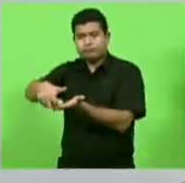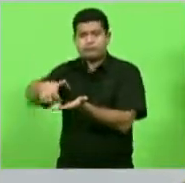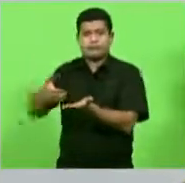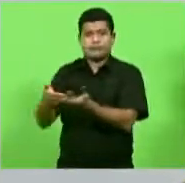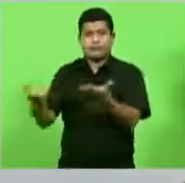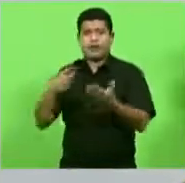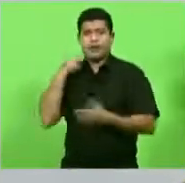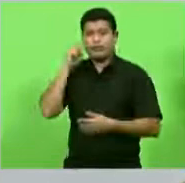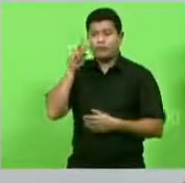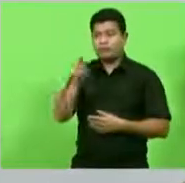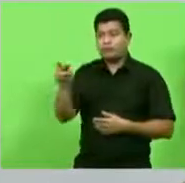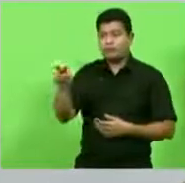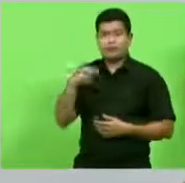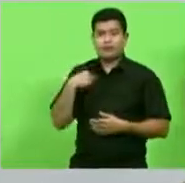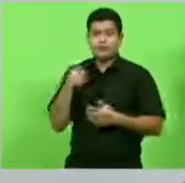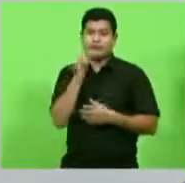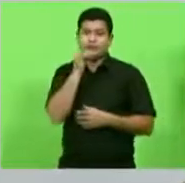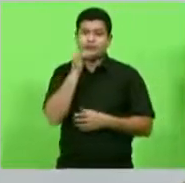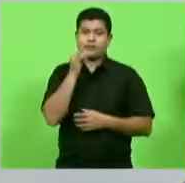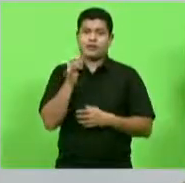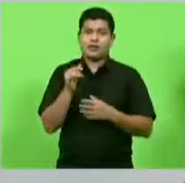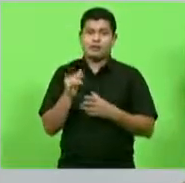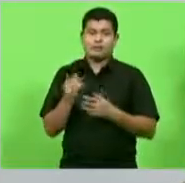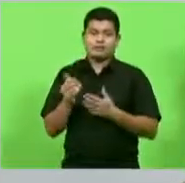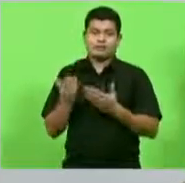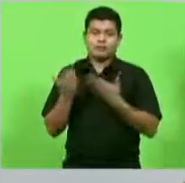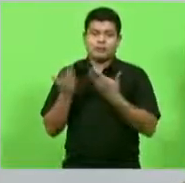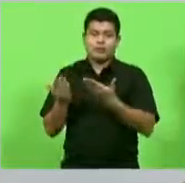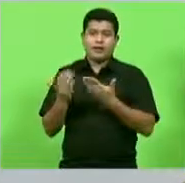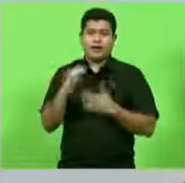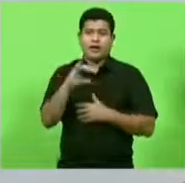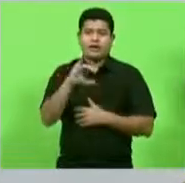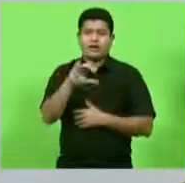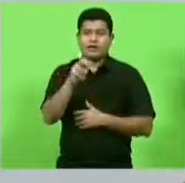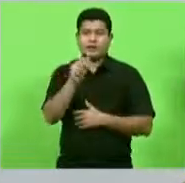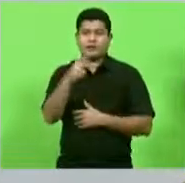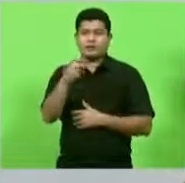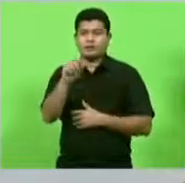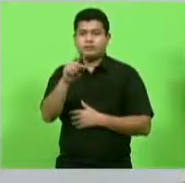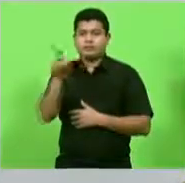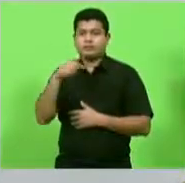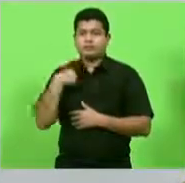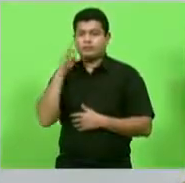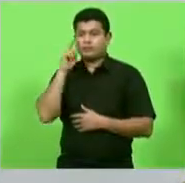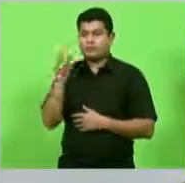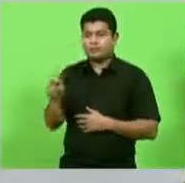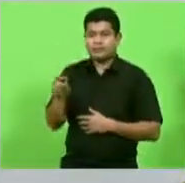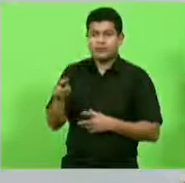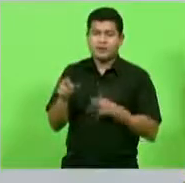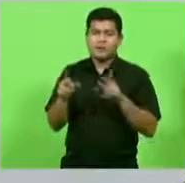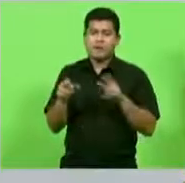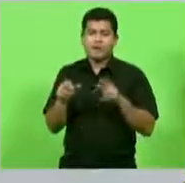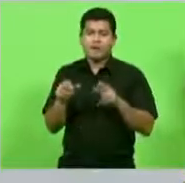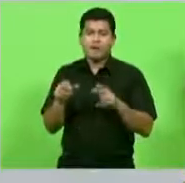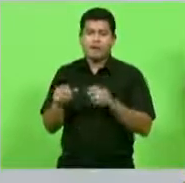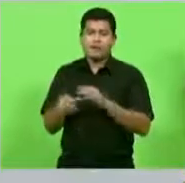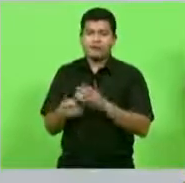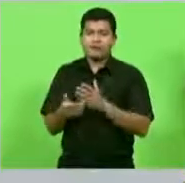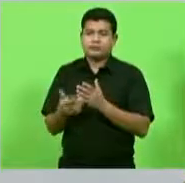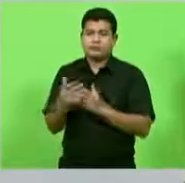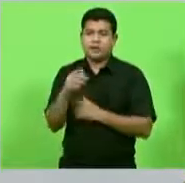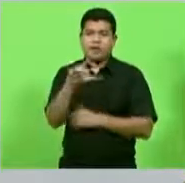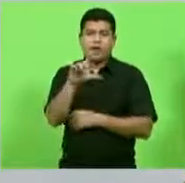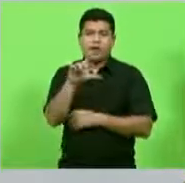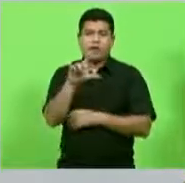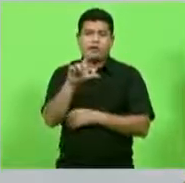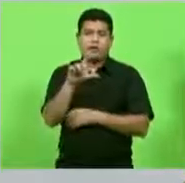japonês que coloca algumas cordas algumas atividades e a criança fica rastejando como se fosse um lagartinho e isso impulsiona e